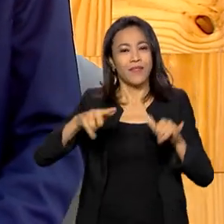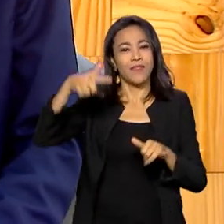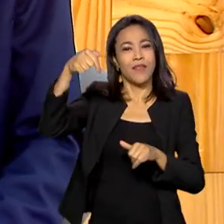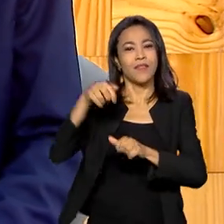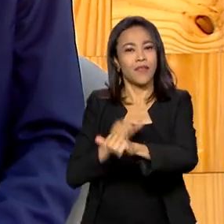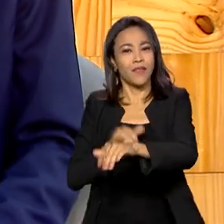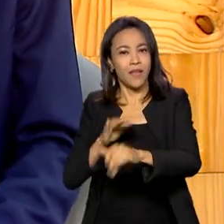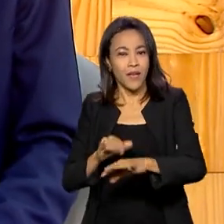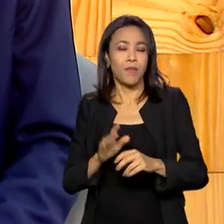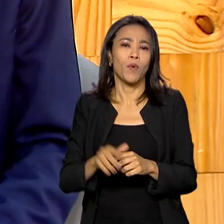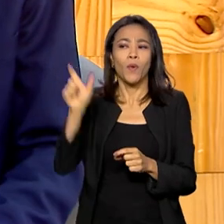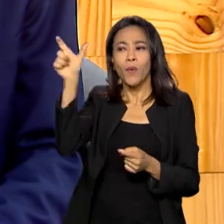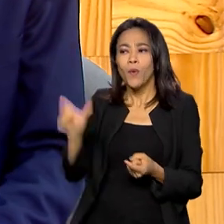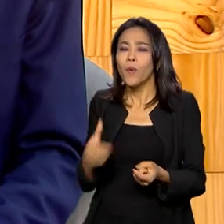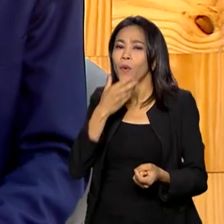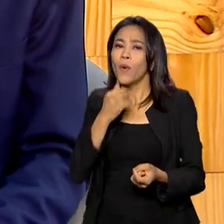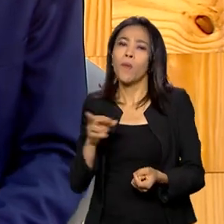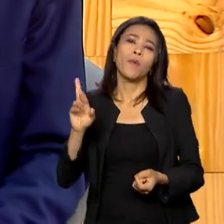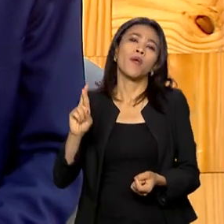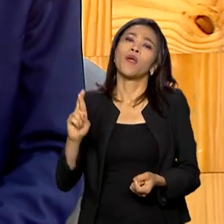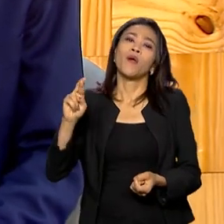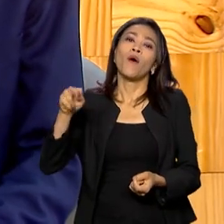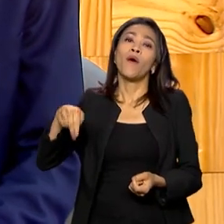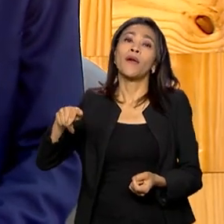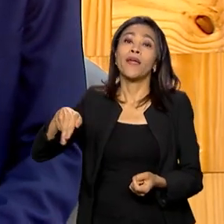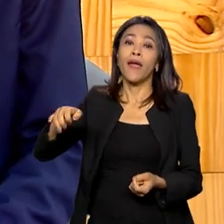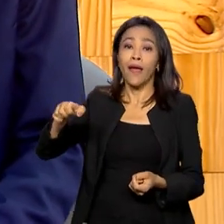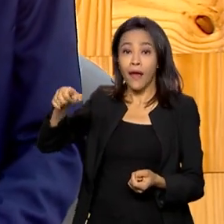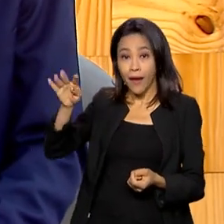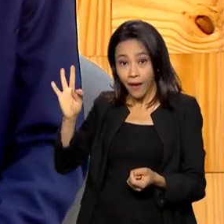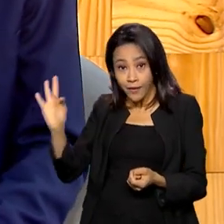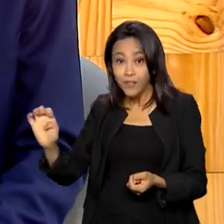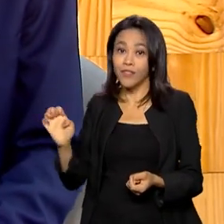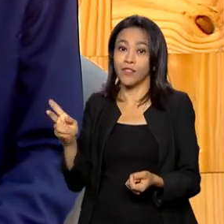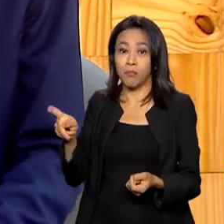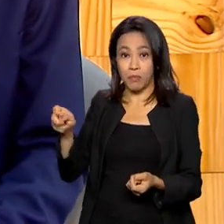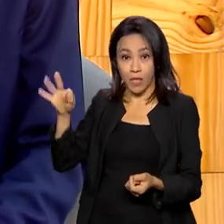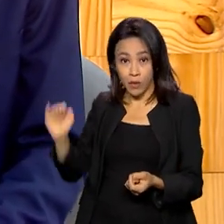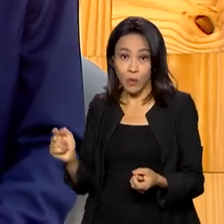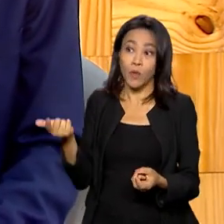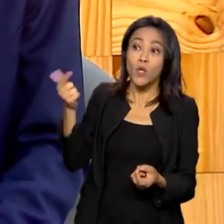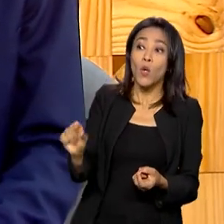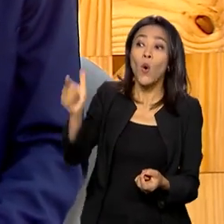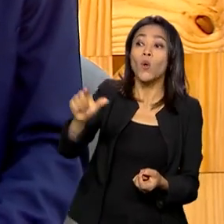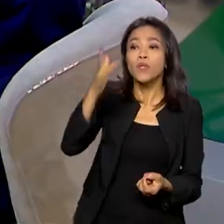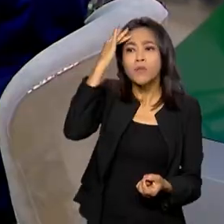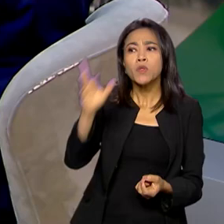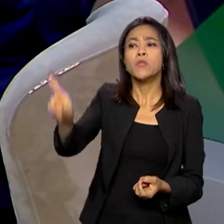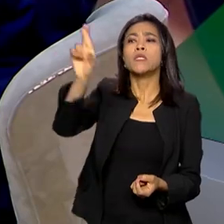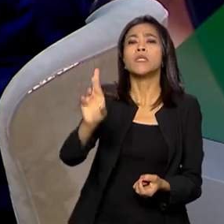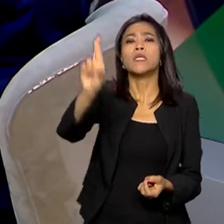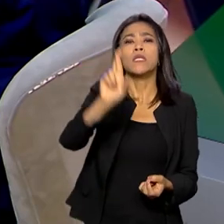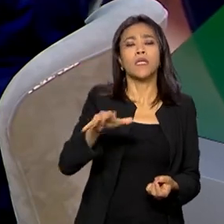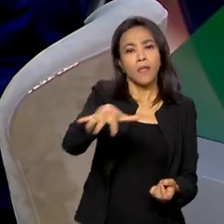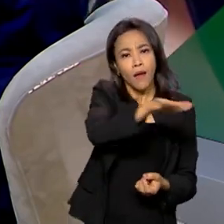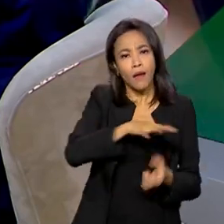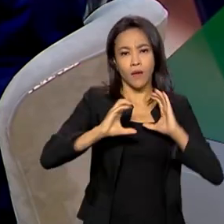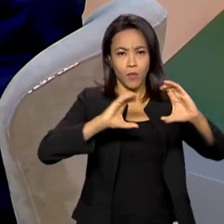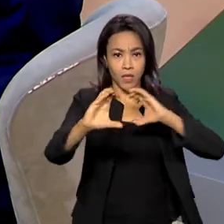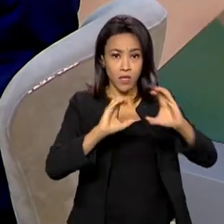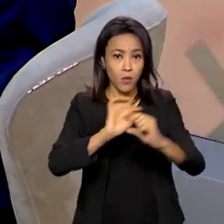Roquete Pinto e outros cientistas que ele liderava, pesquisadores da comunicação, tinham aquele propósito de levar